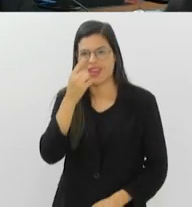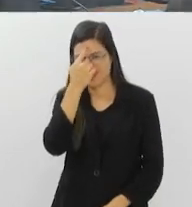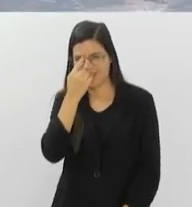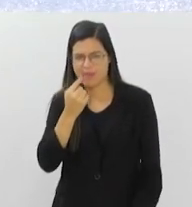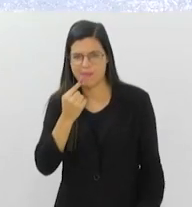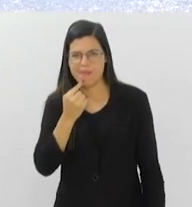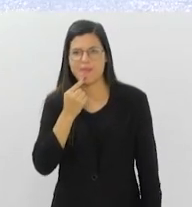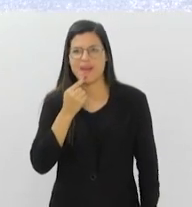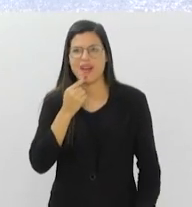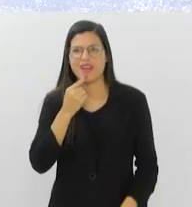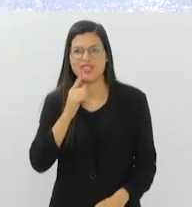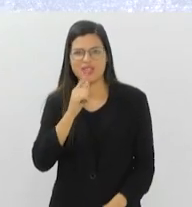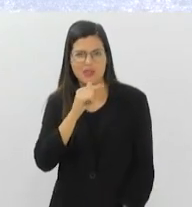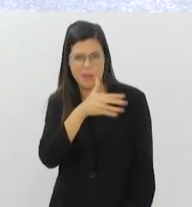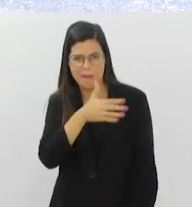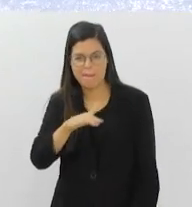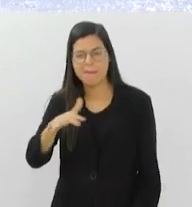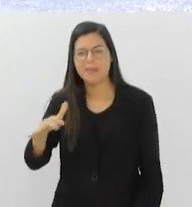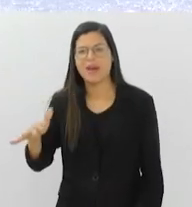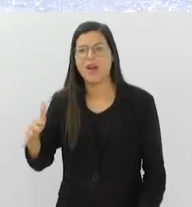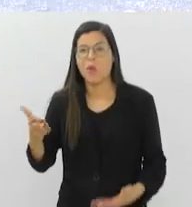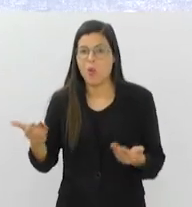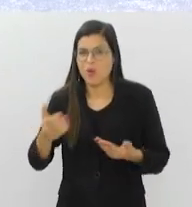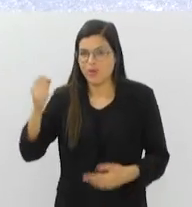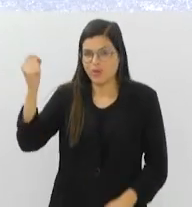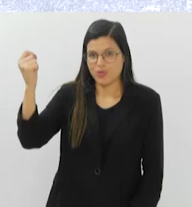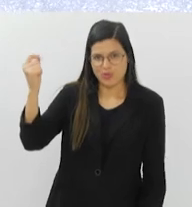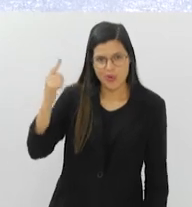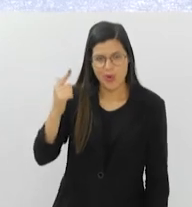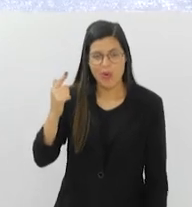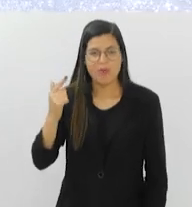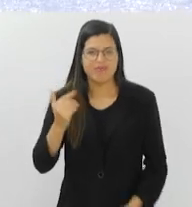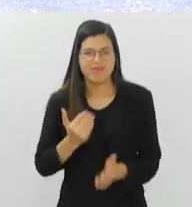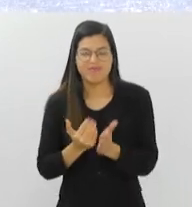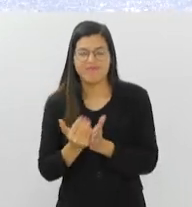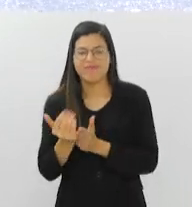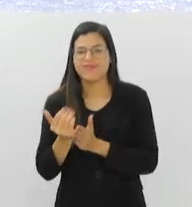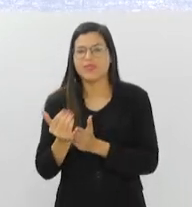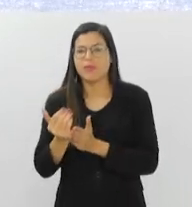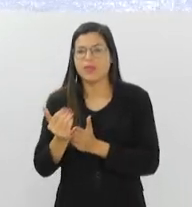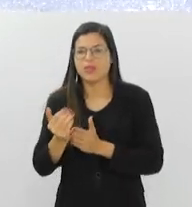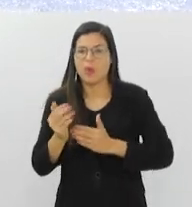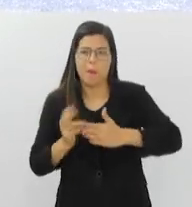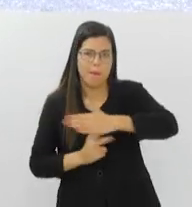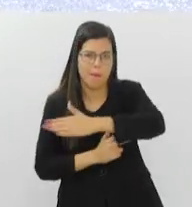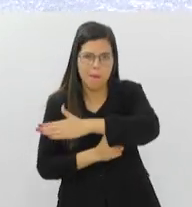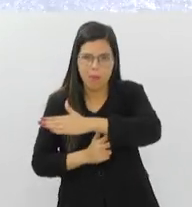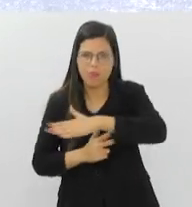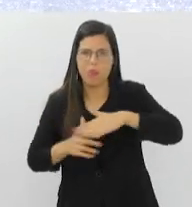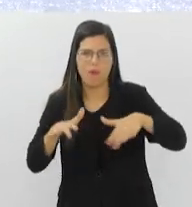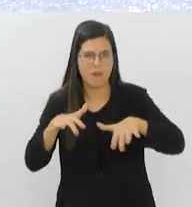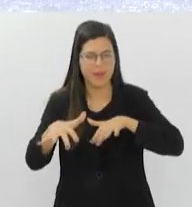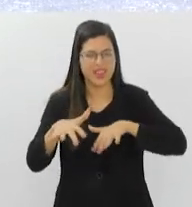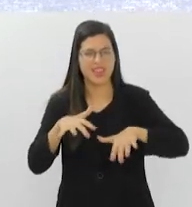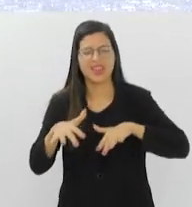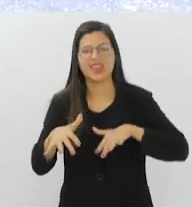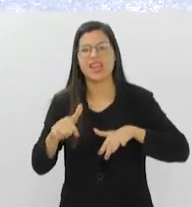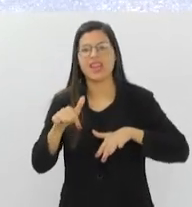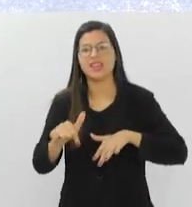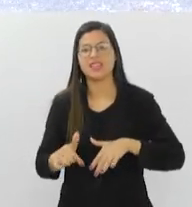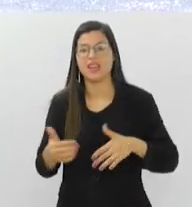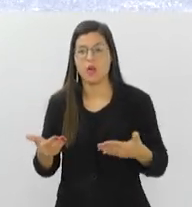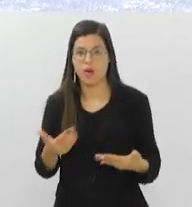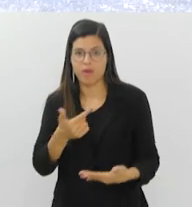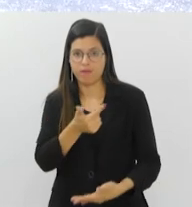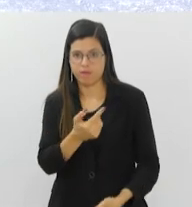o dia amanheceu ensolarado hoje finalmente, Ponte Rinita Heróica, bastante movimento como sempre, e nesse momento faz 24